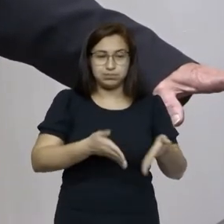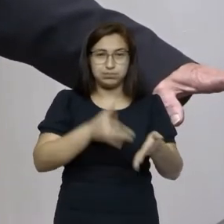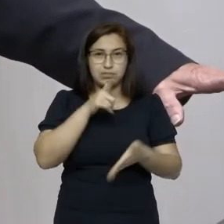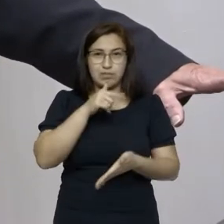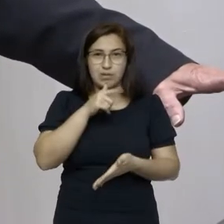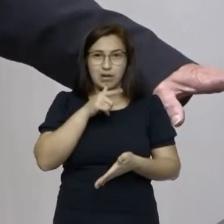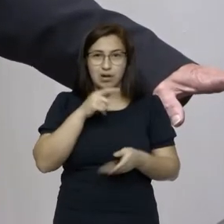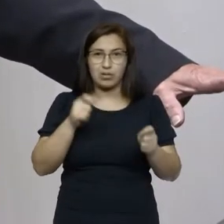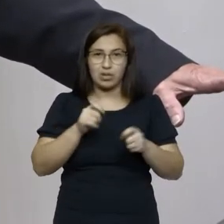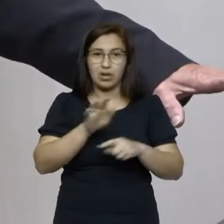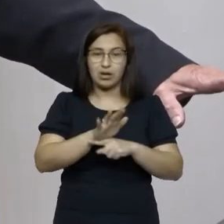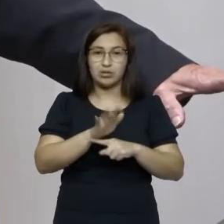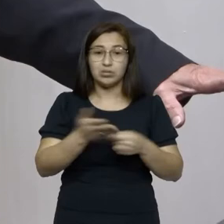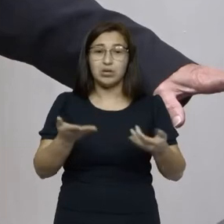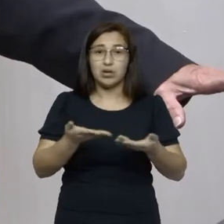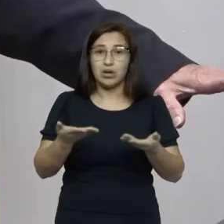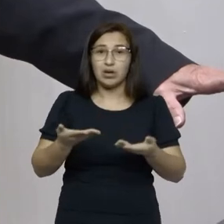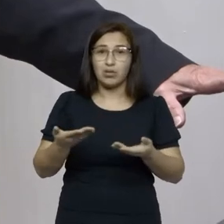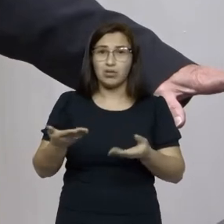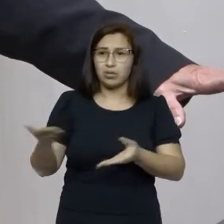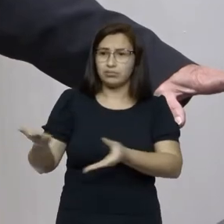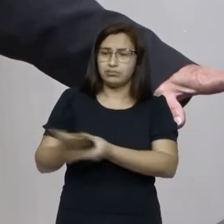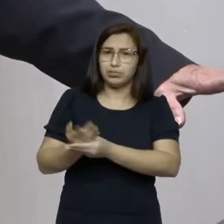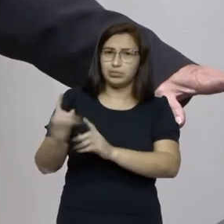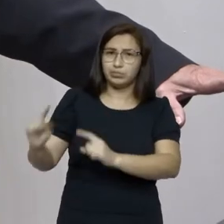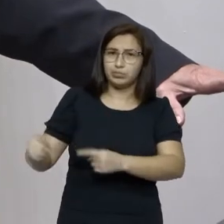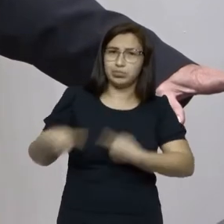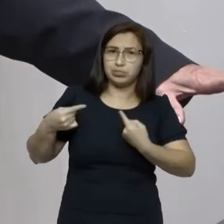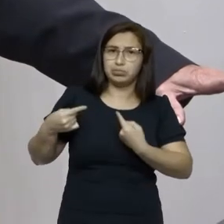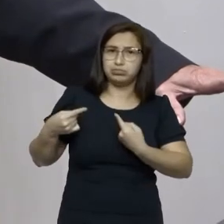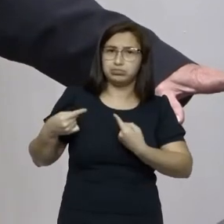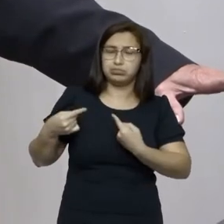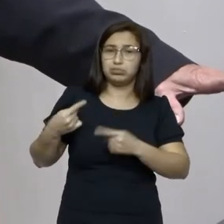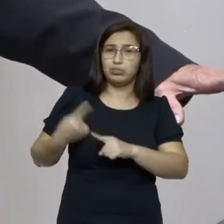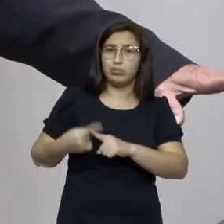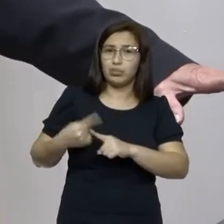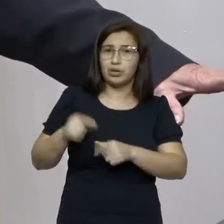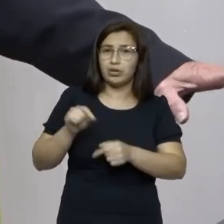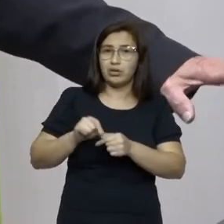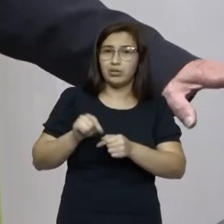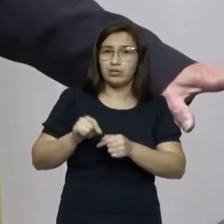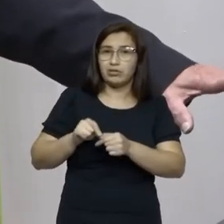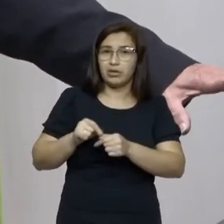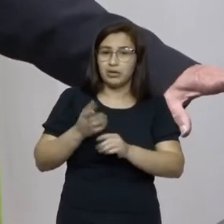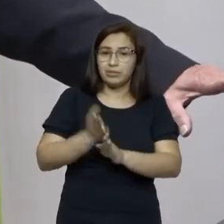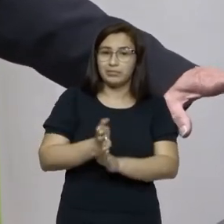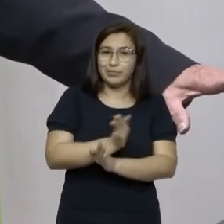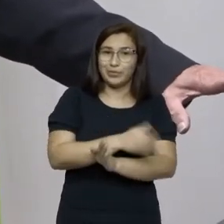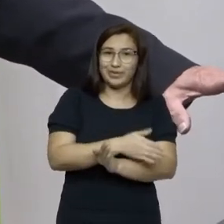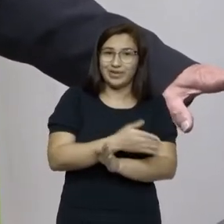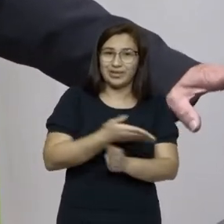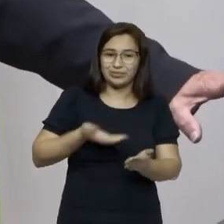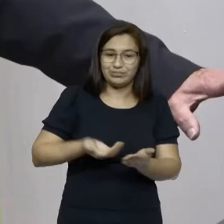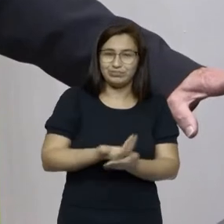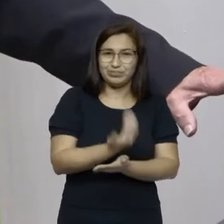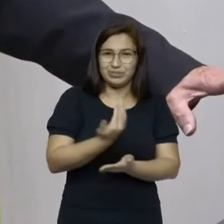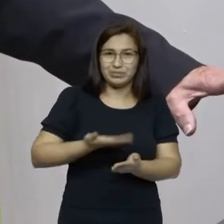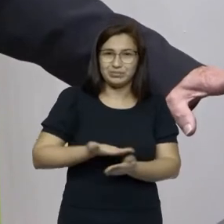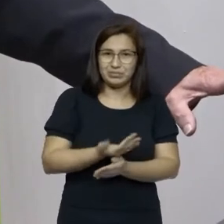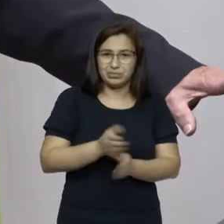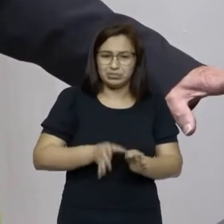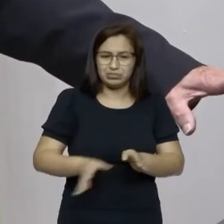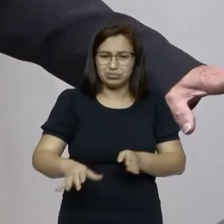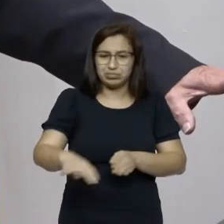agora estamos sendo processados e o Sargento Lima por ter feito uma vala do lado da parte do entorno